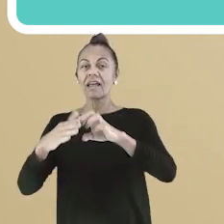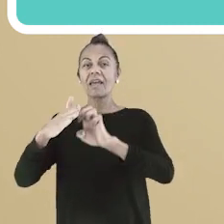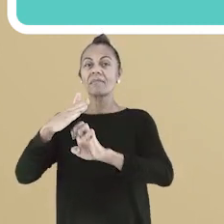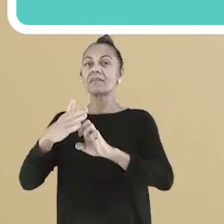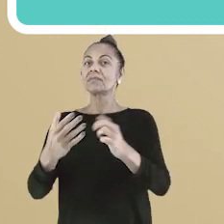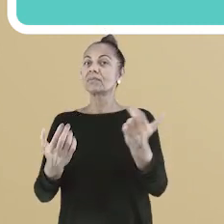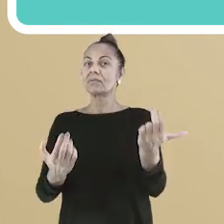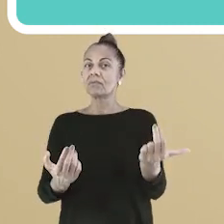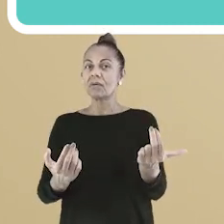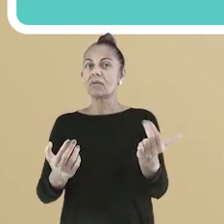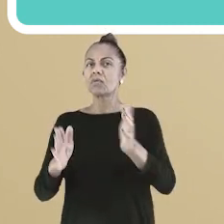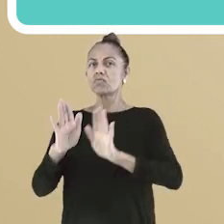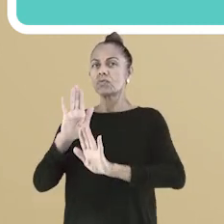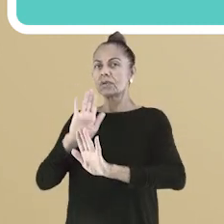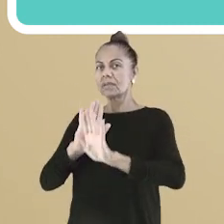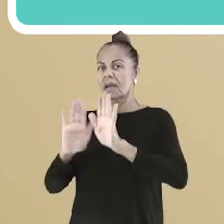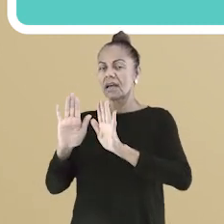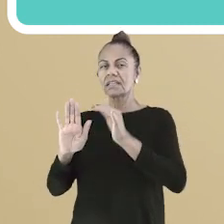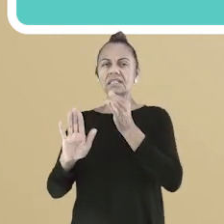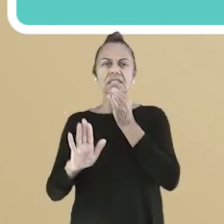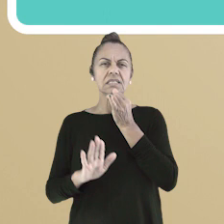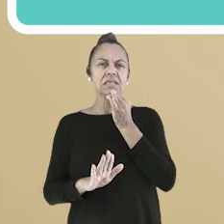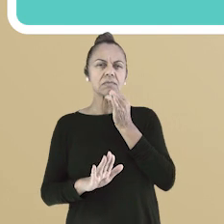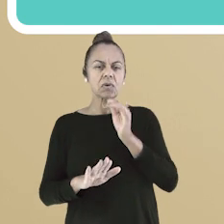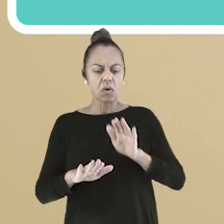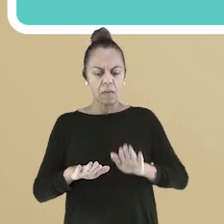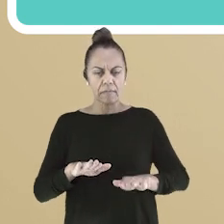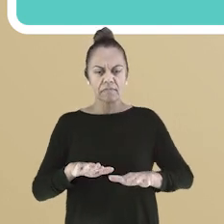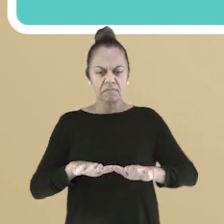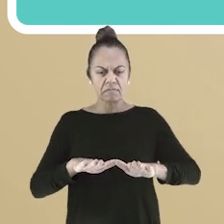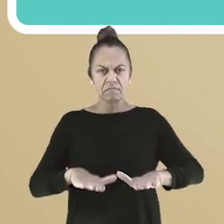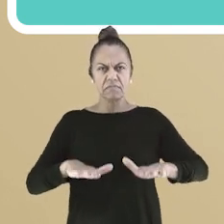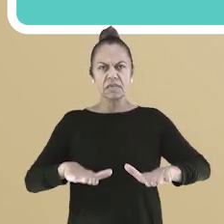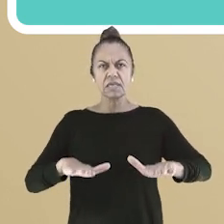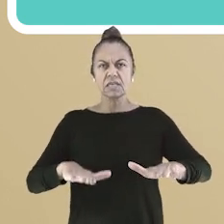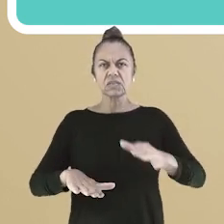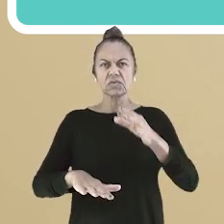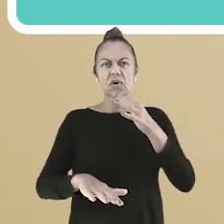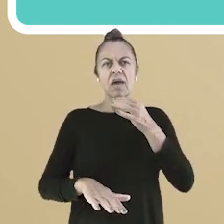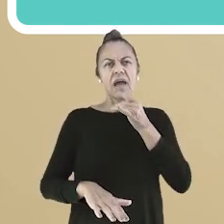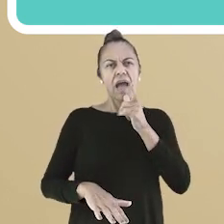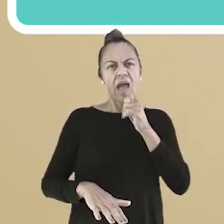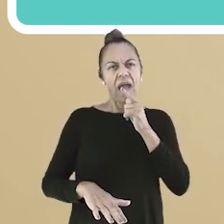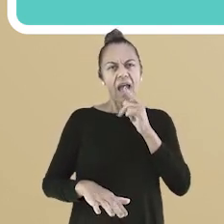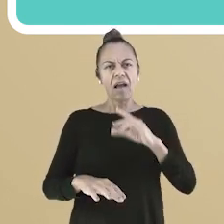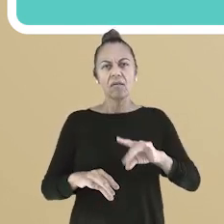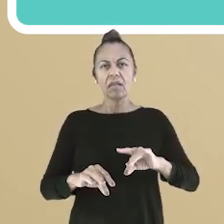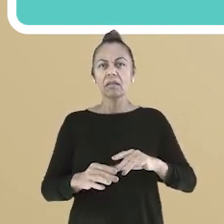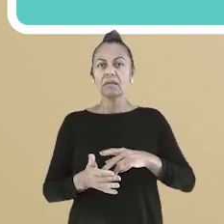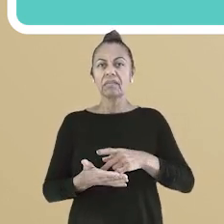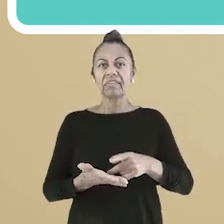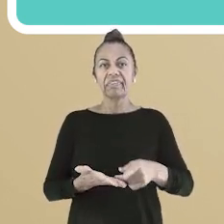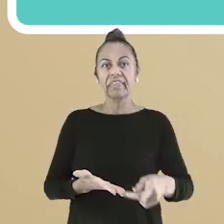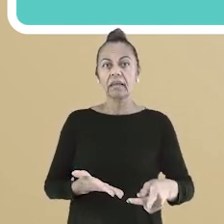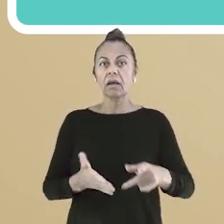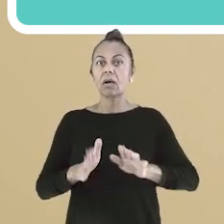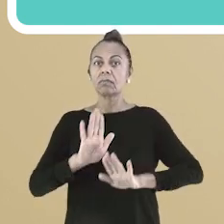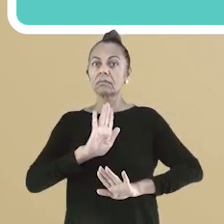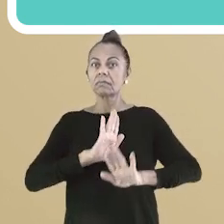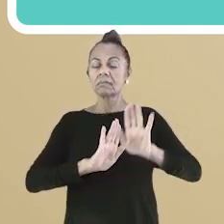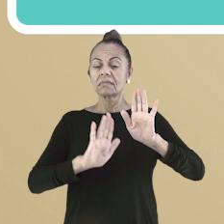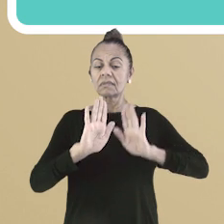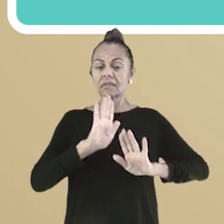locais, situações que representem algum risco, como pisos molhados, corrimãos, fundos de letreiros,